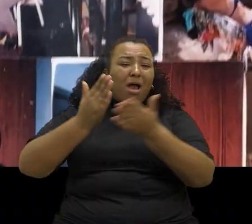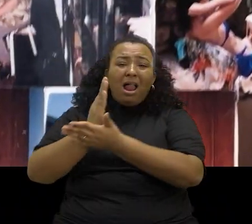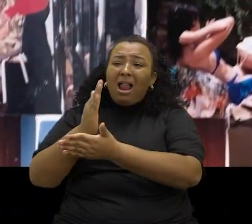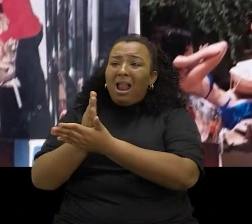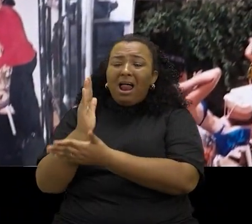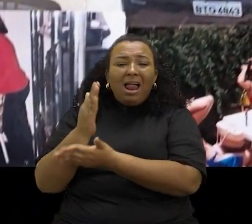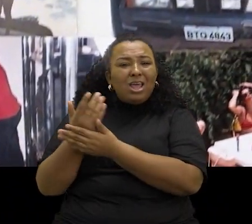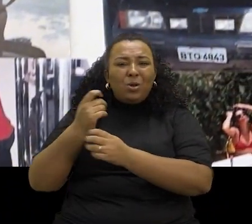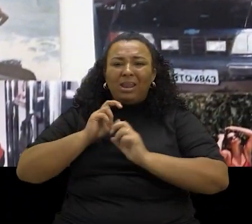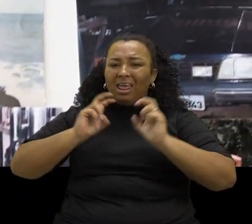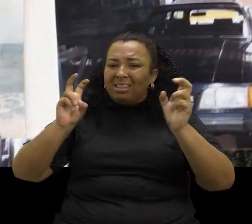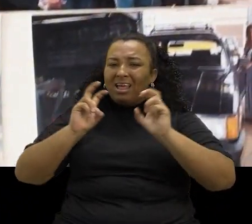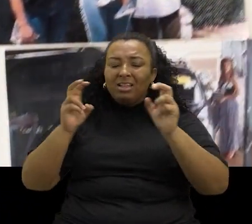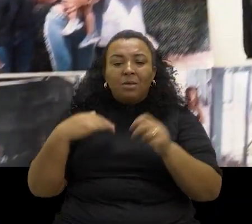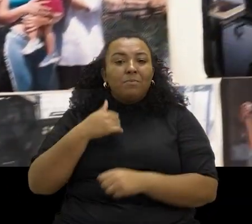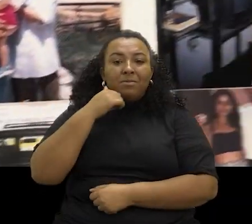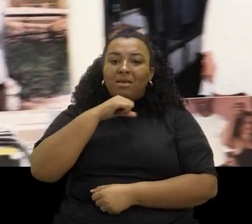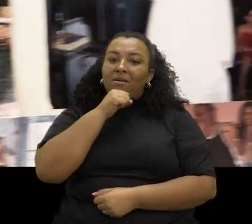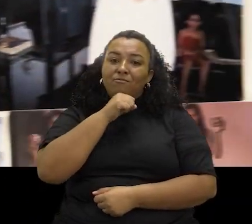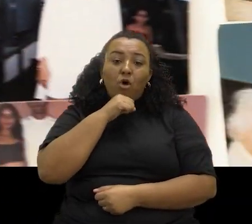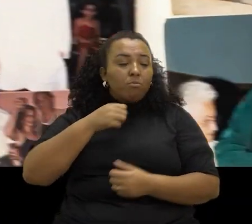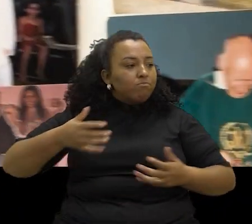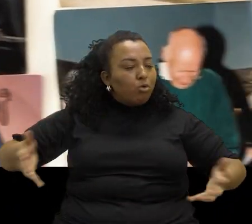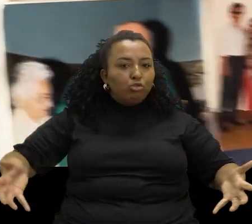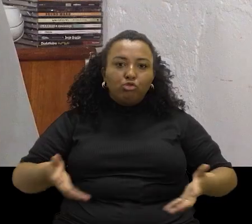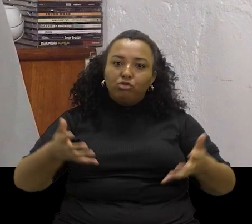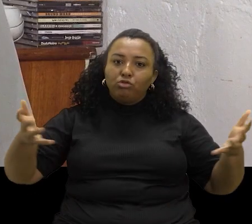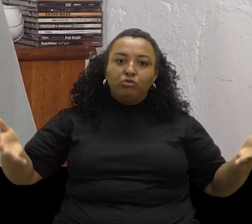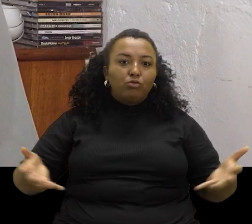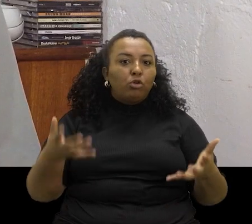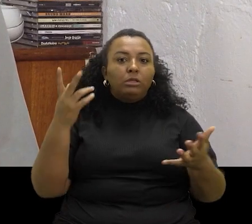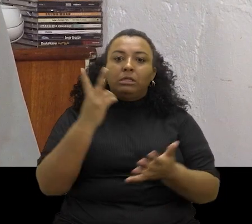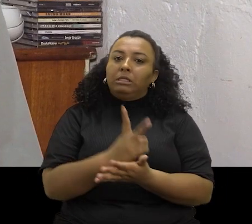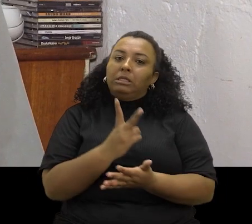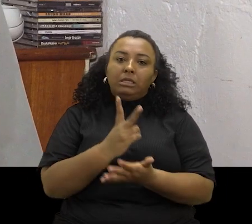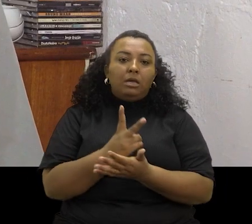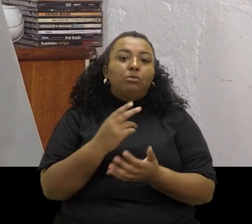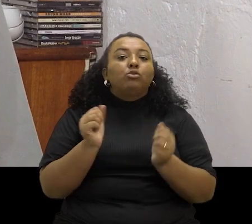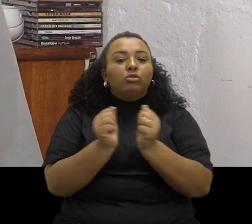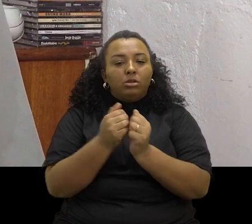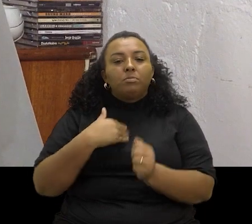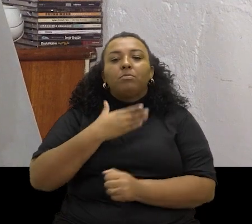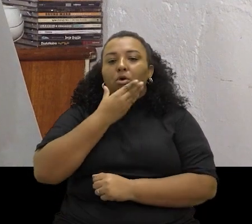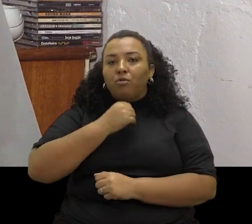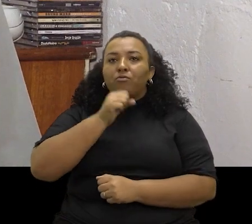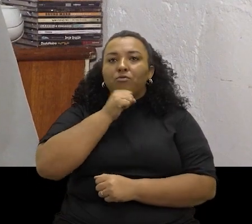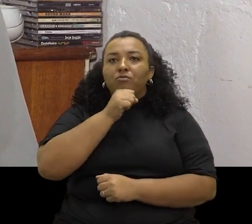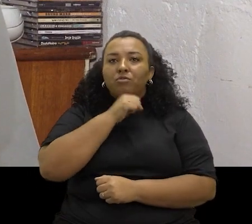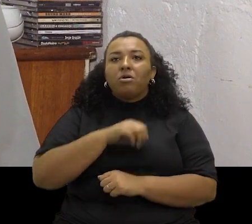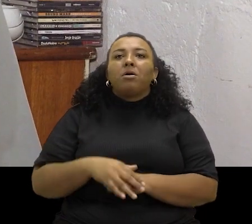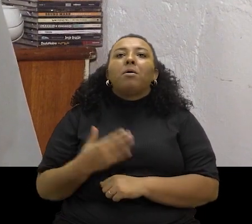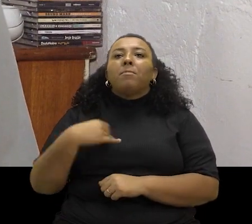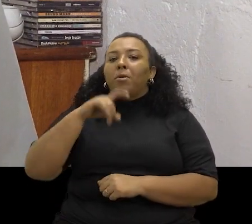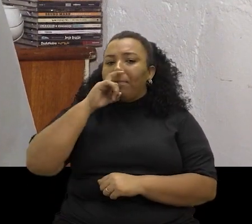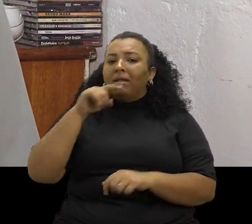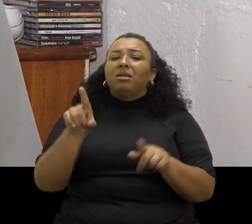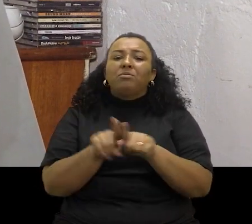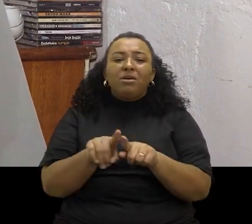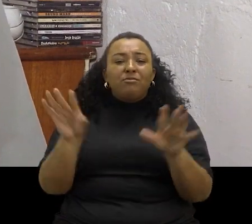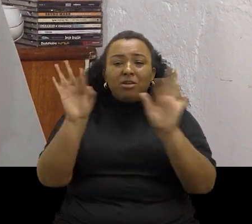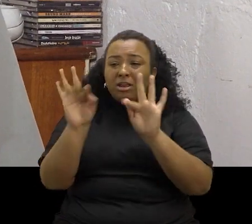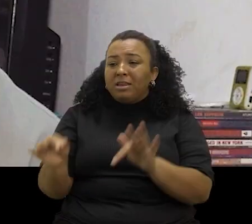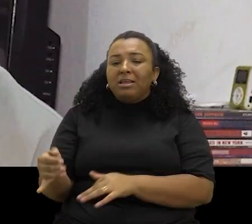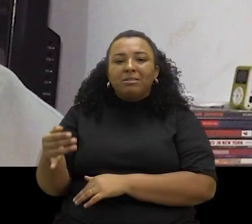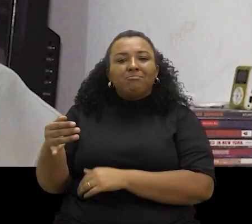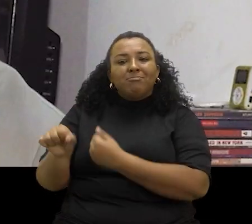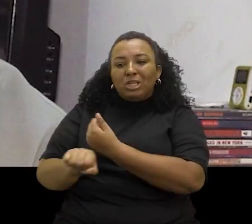gritando de alegria, pá, não sei o quê. E ela, a pessoa que mais me motivou todo santo dia nessa caminhada, ela e meu avô também. Aí